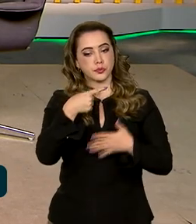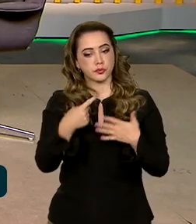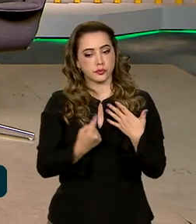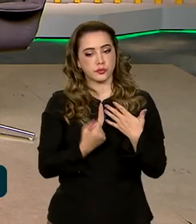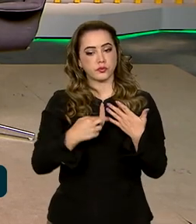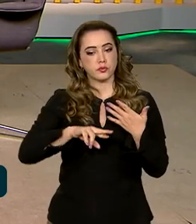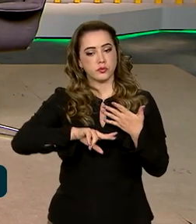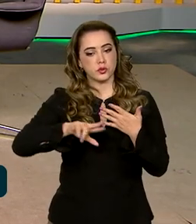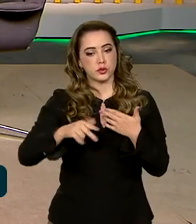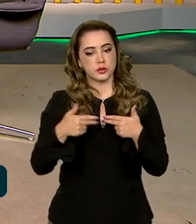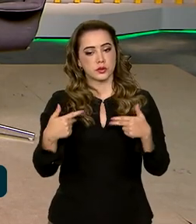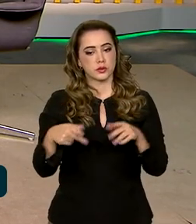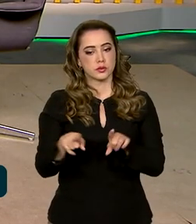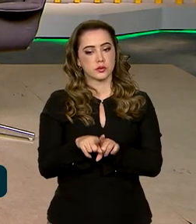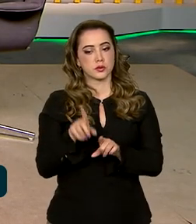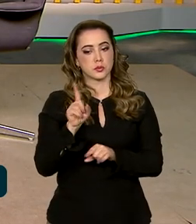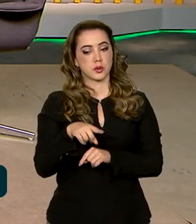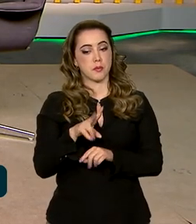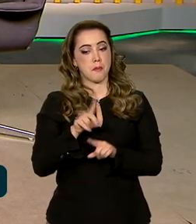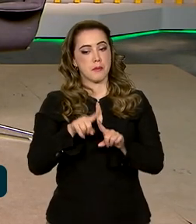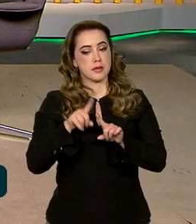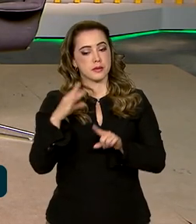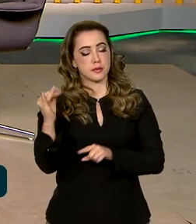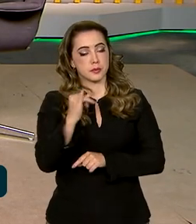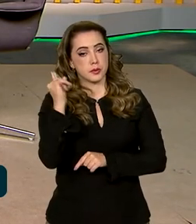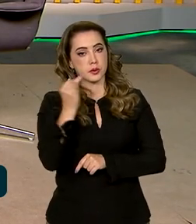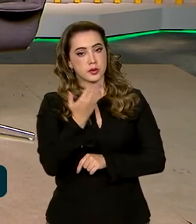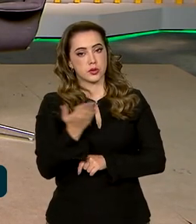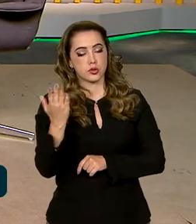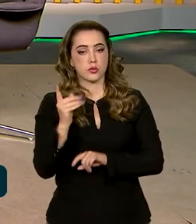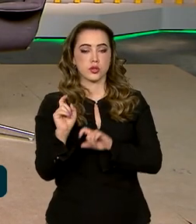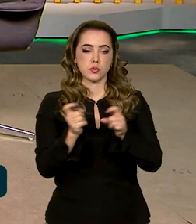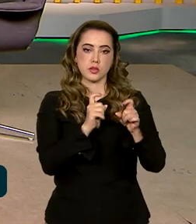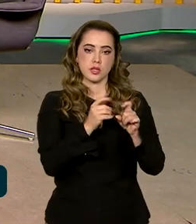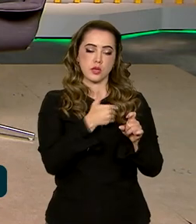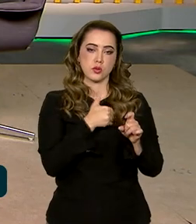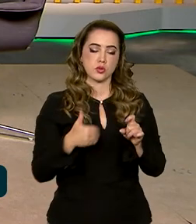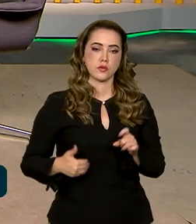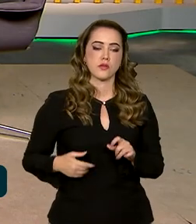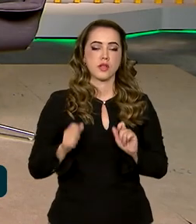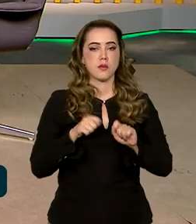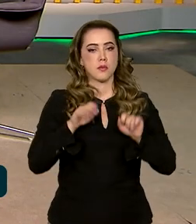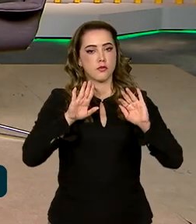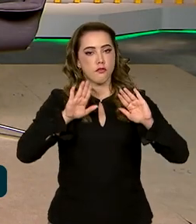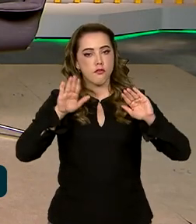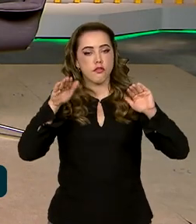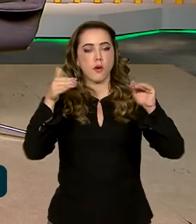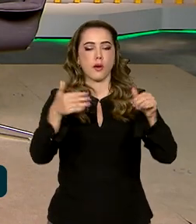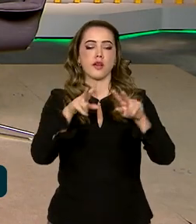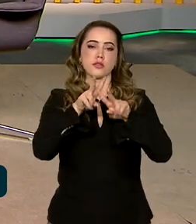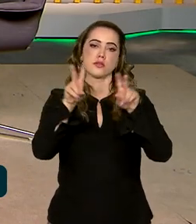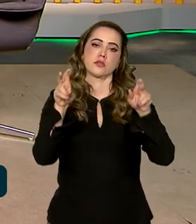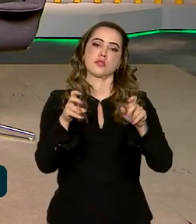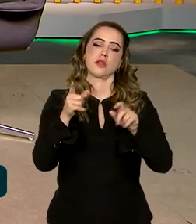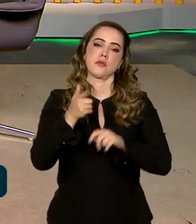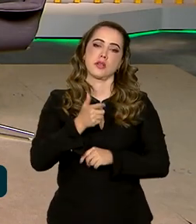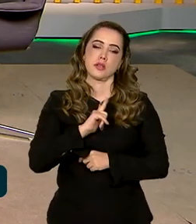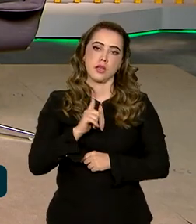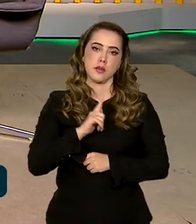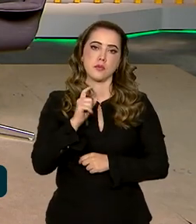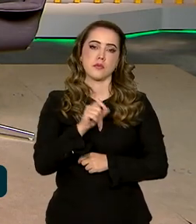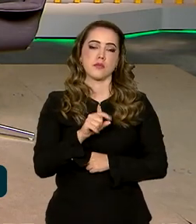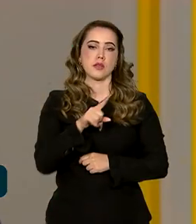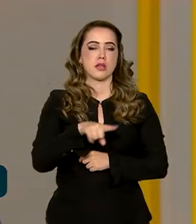muito variados, mas é importante que o gestor público, ele foque naquilo que consegue